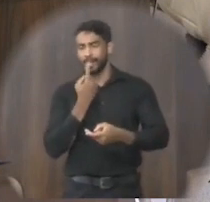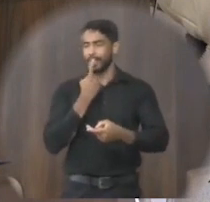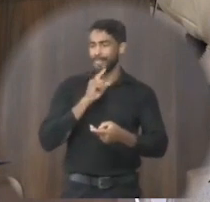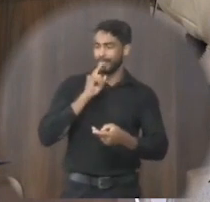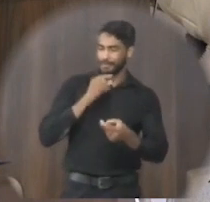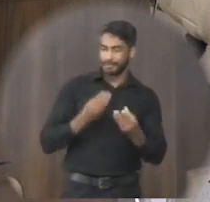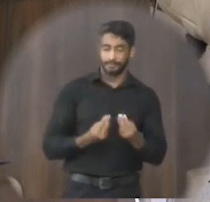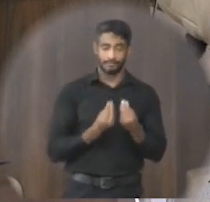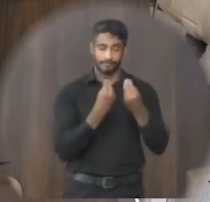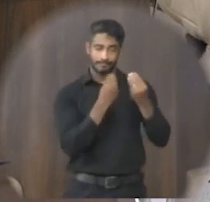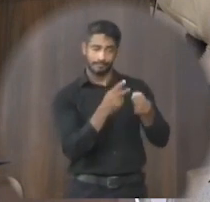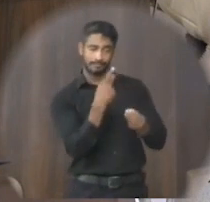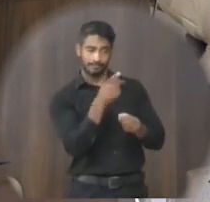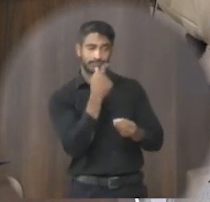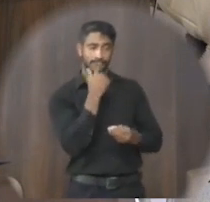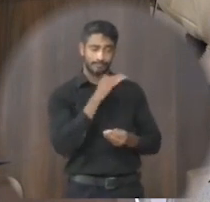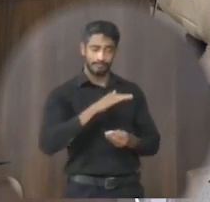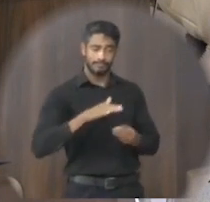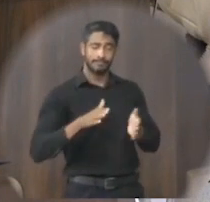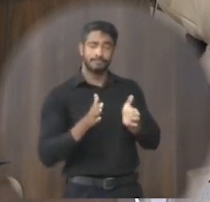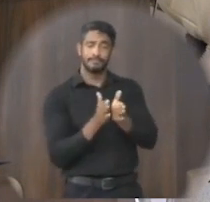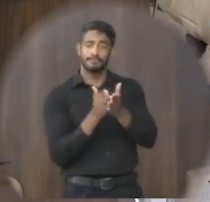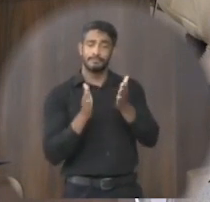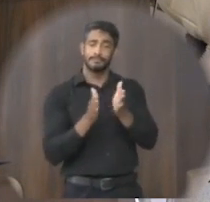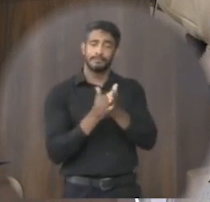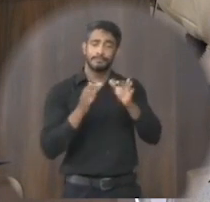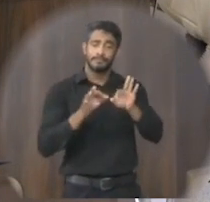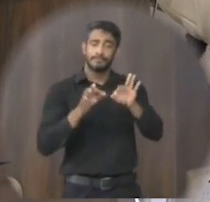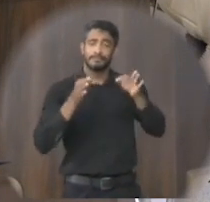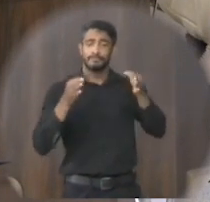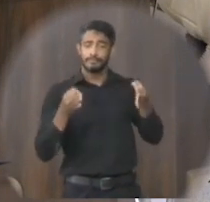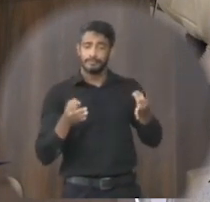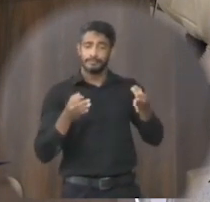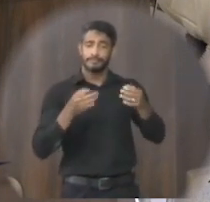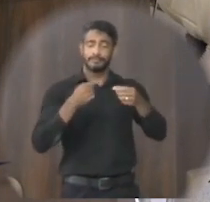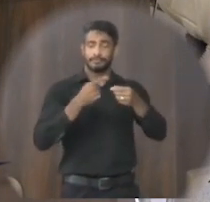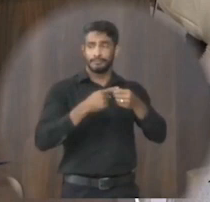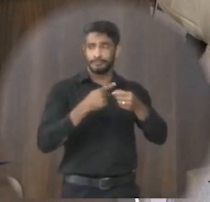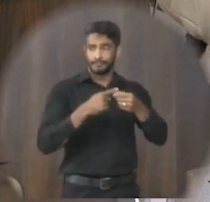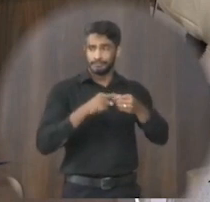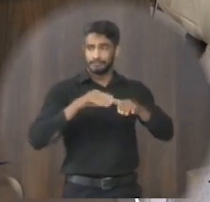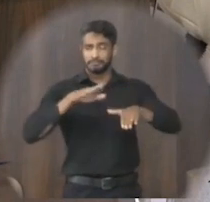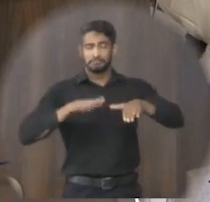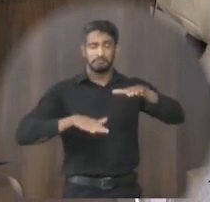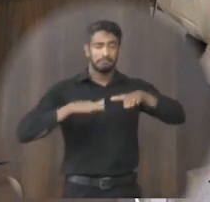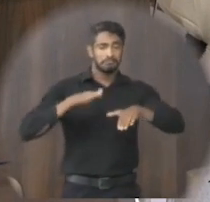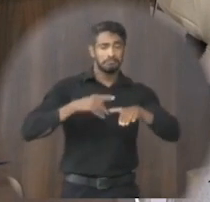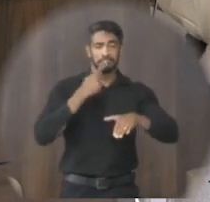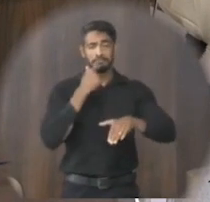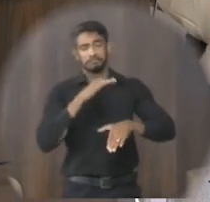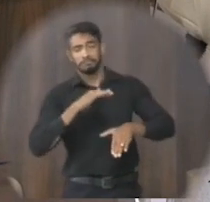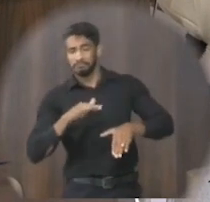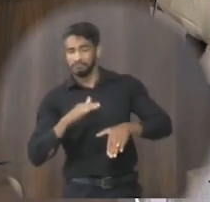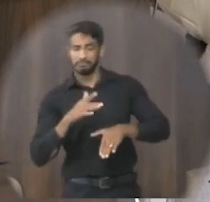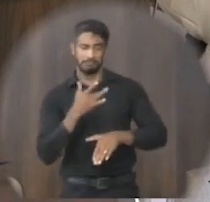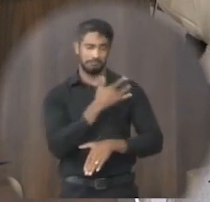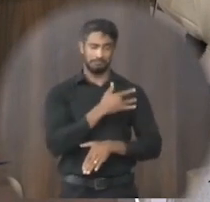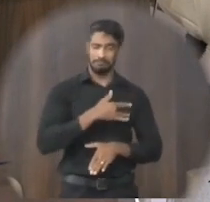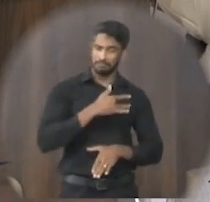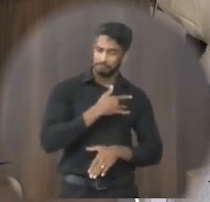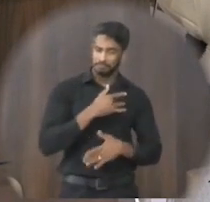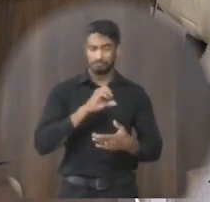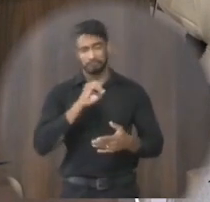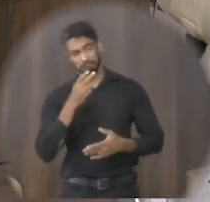distribui para as crianças carentes do município independente se essas crianças são atleticanas ou